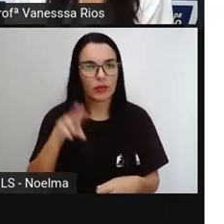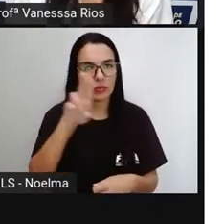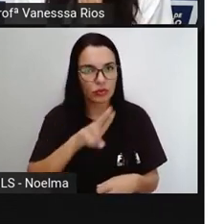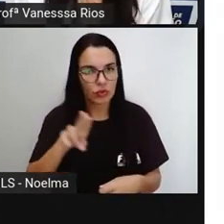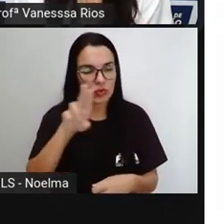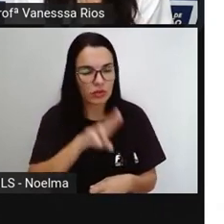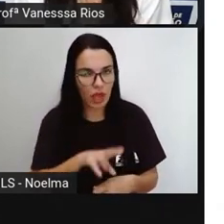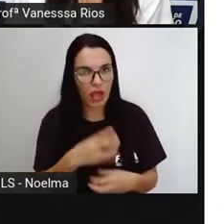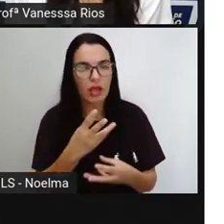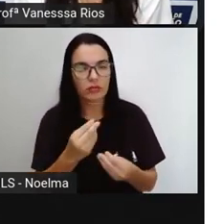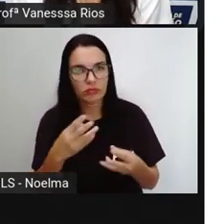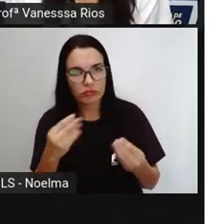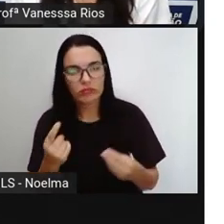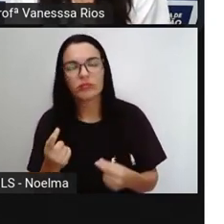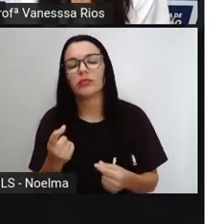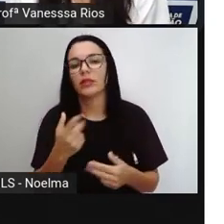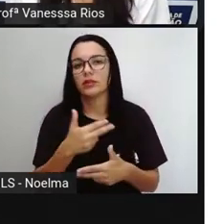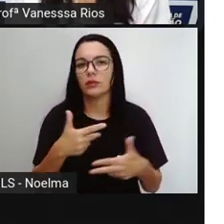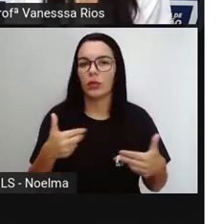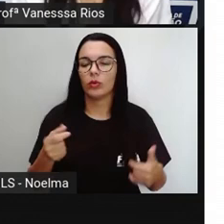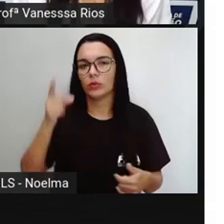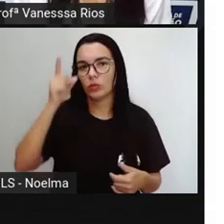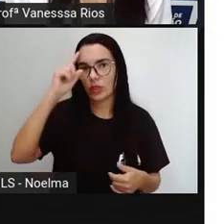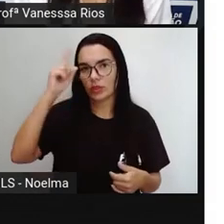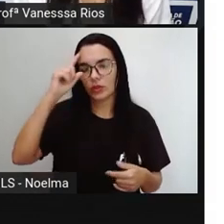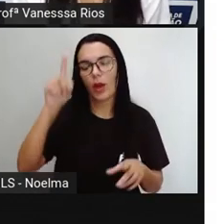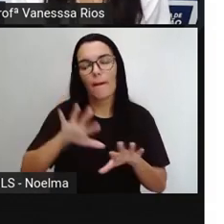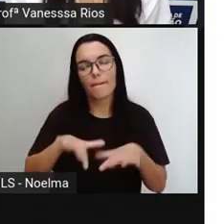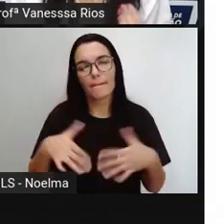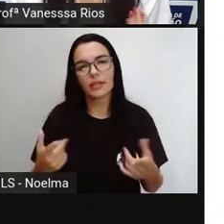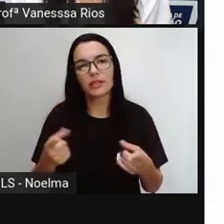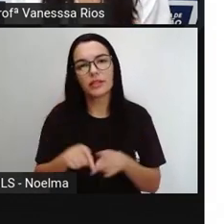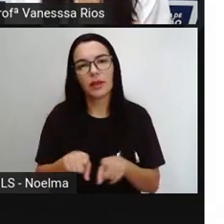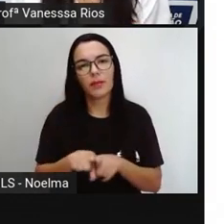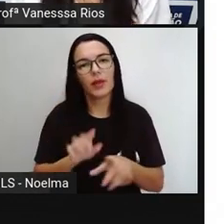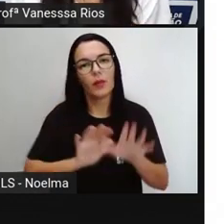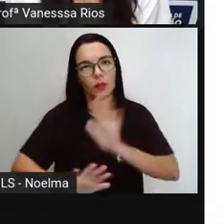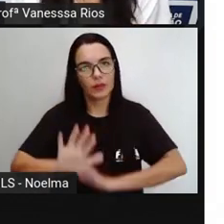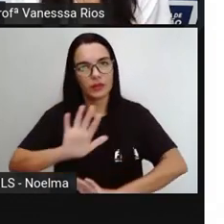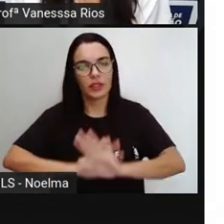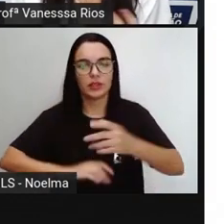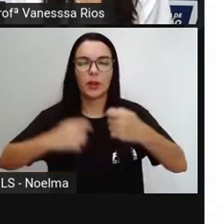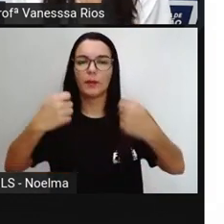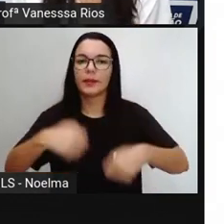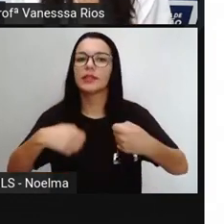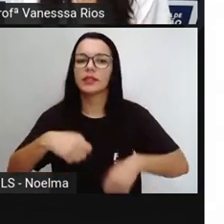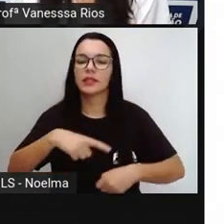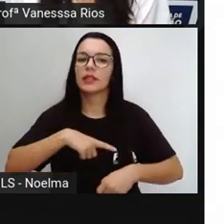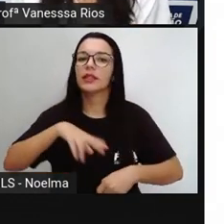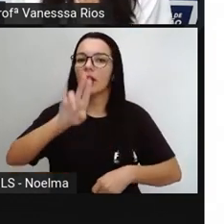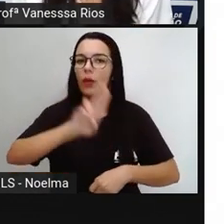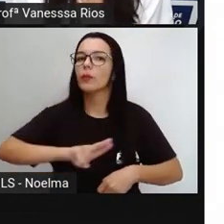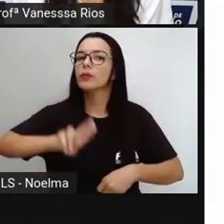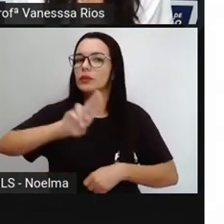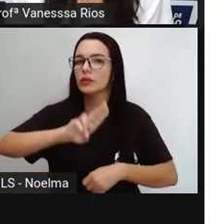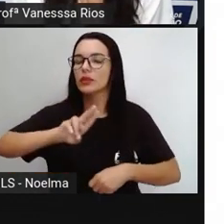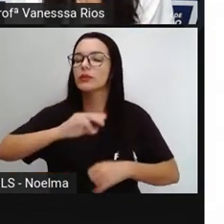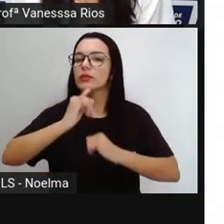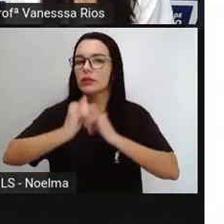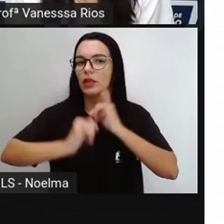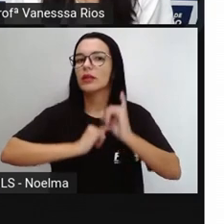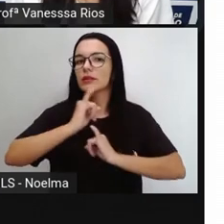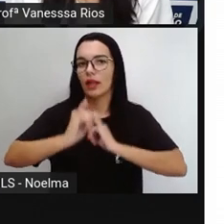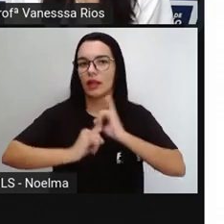diversas ações do nosso dia a dia, mas também os cuidados que nós devemos ter ao utilizar todos os recursos